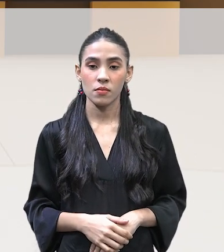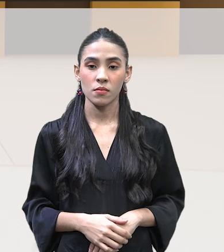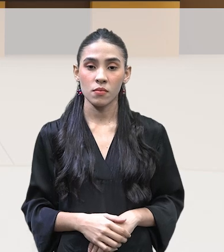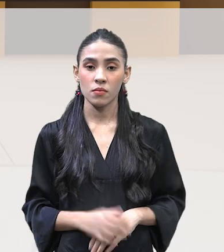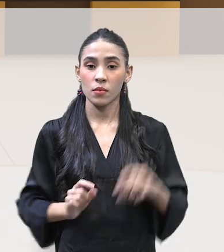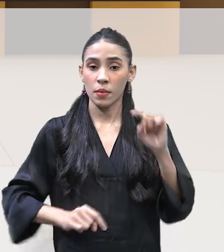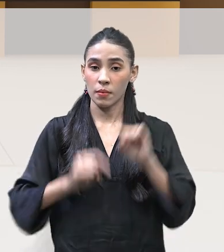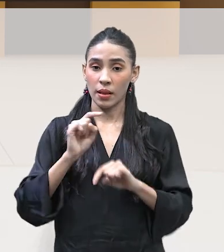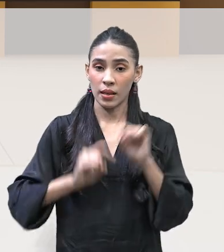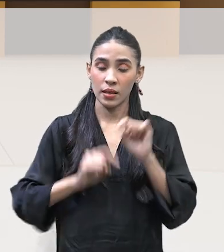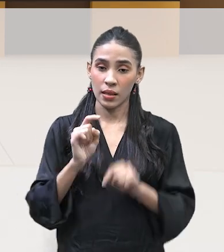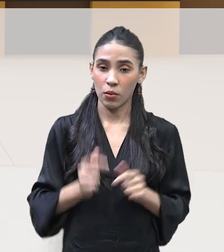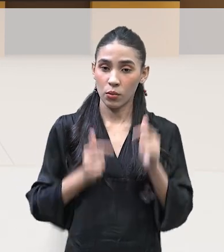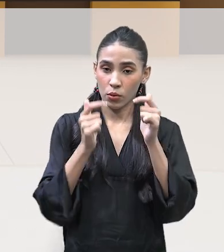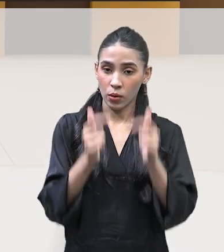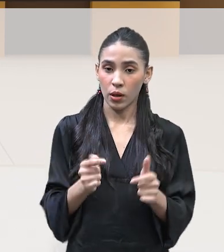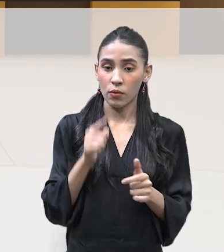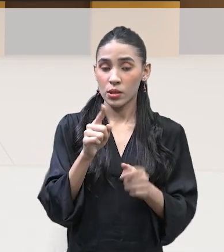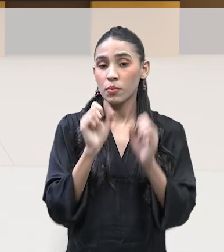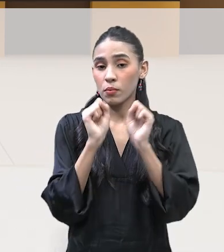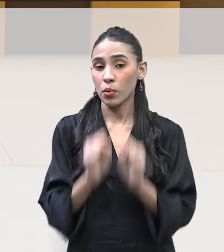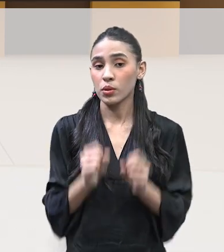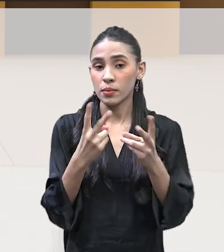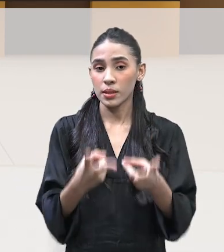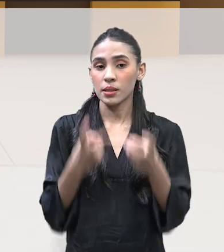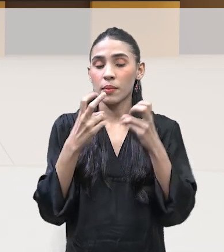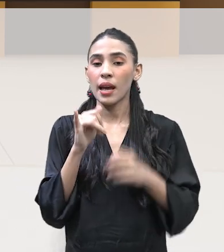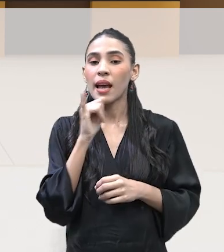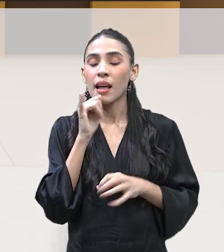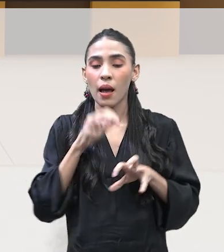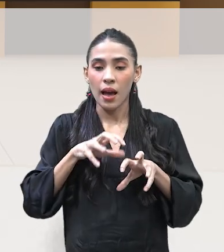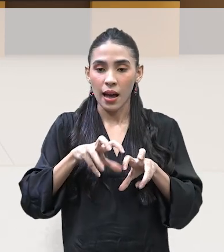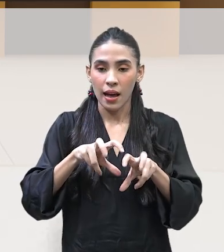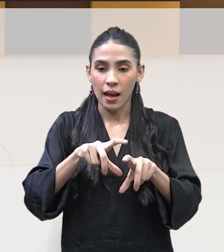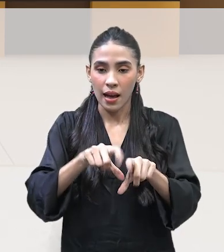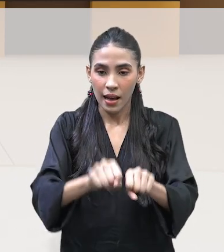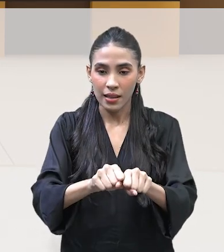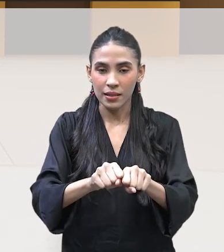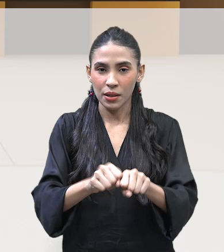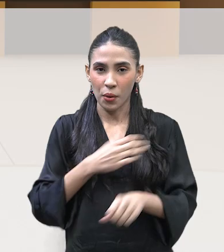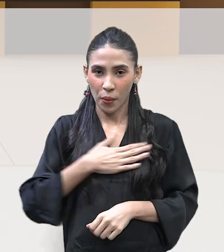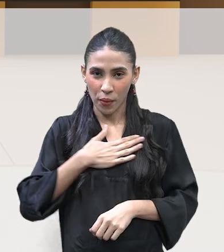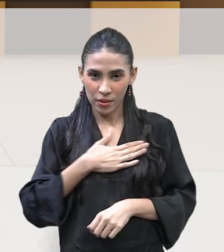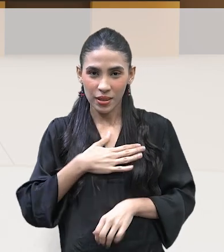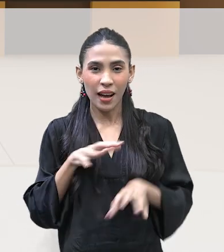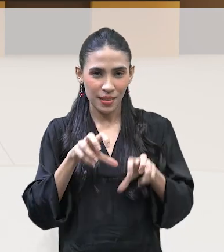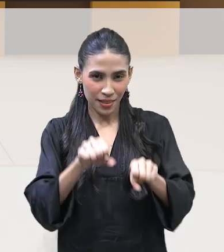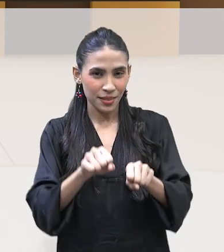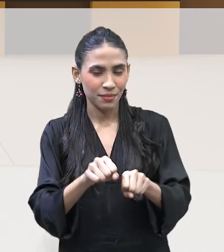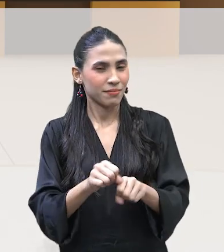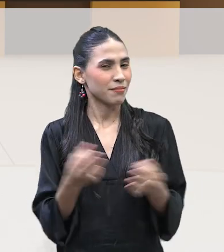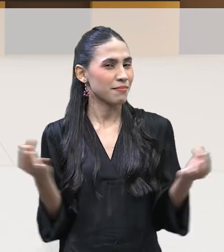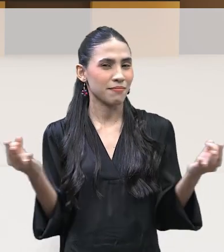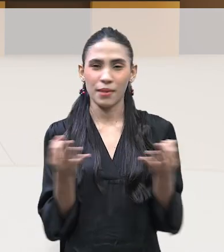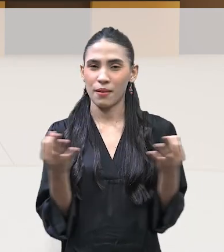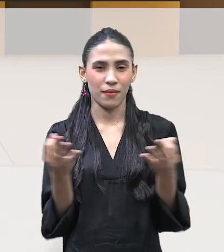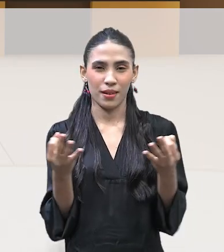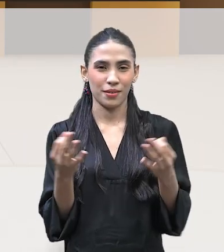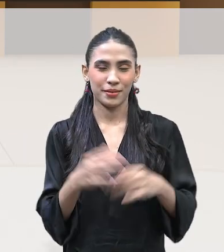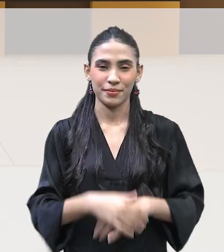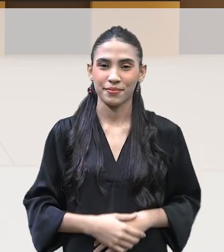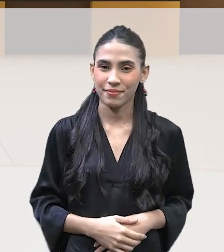os recursos locais. Nós podemos ver aí, professor, aí a questão do açaí. Gosta de açaí? Demais. Açaí é demais. Pronto.